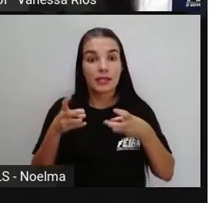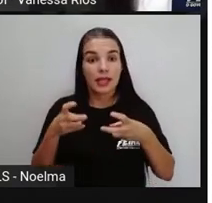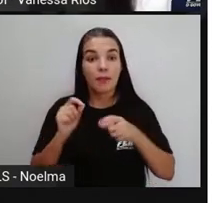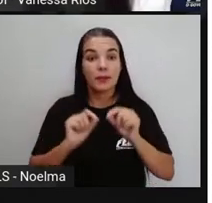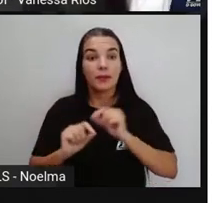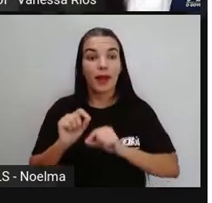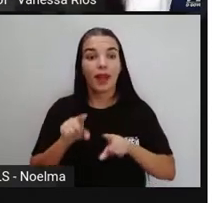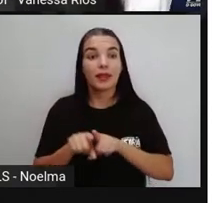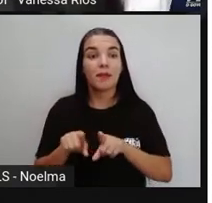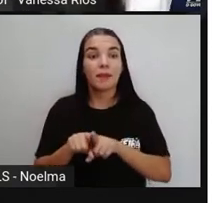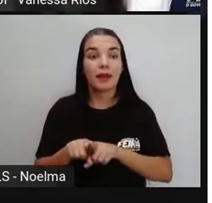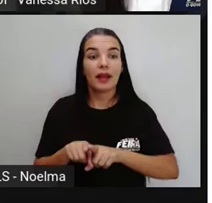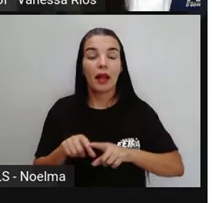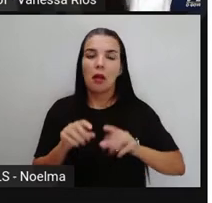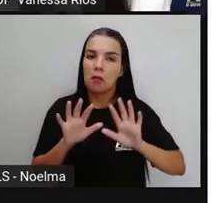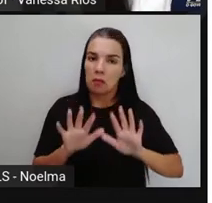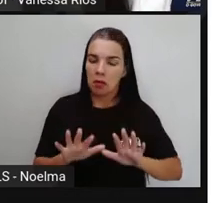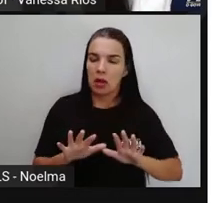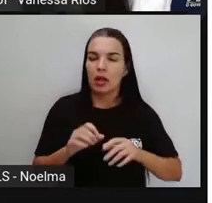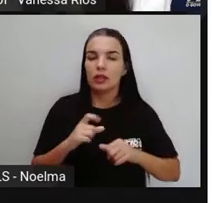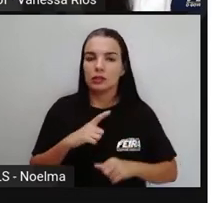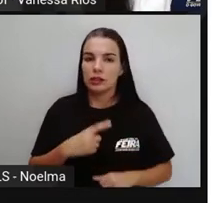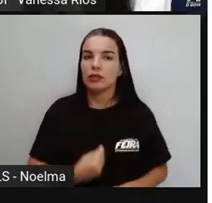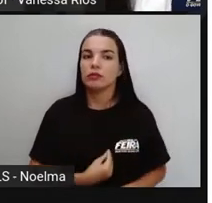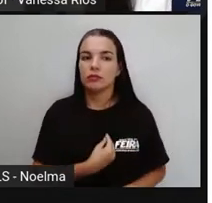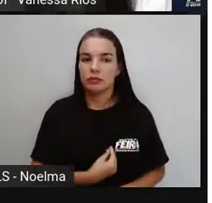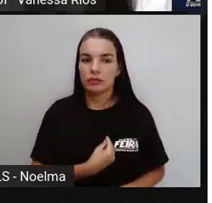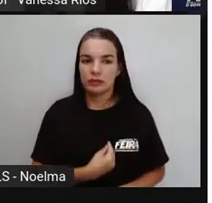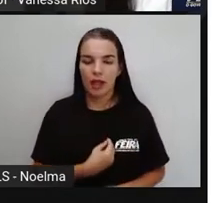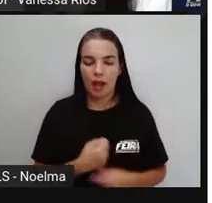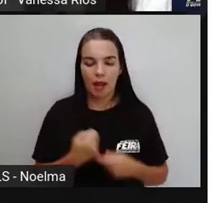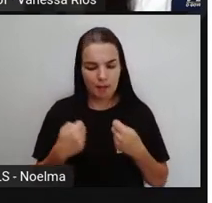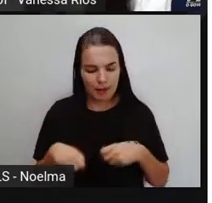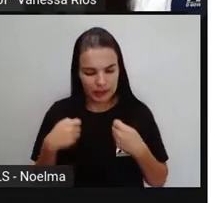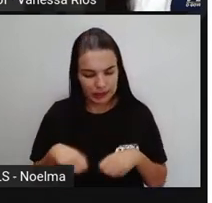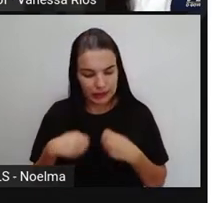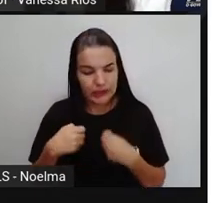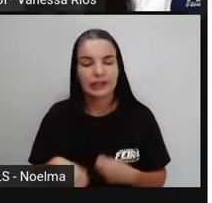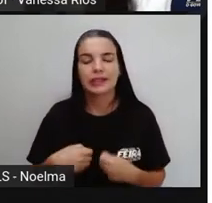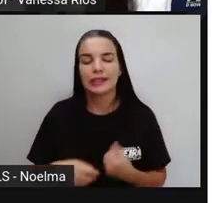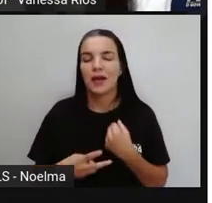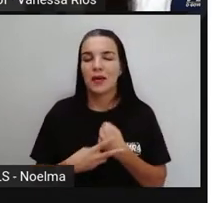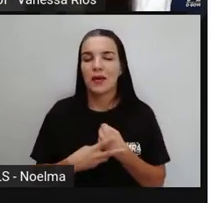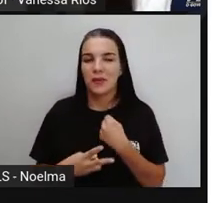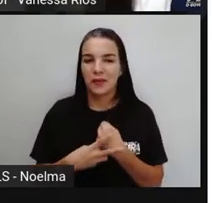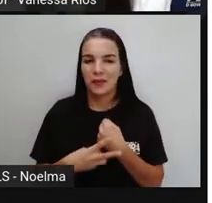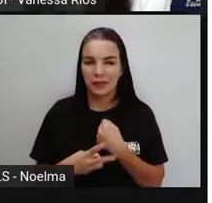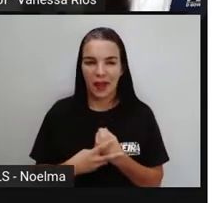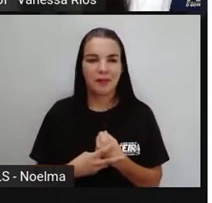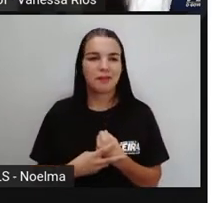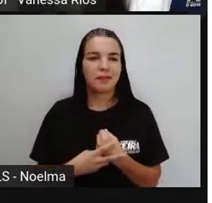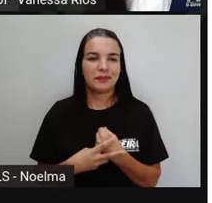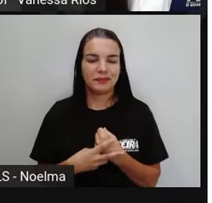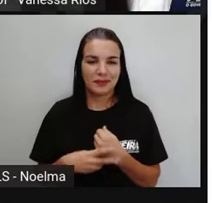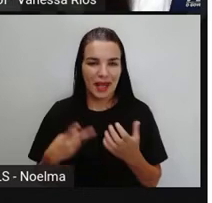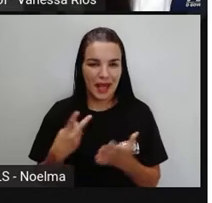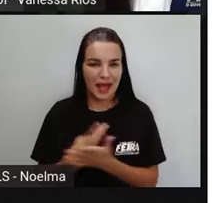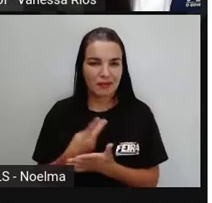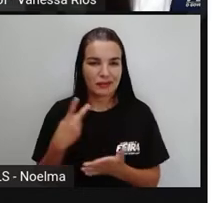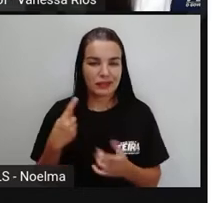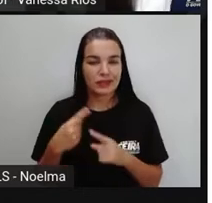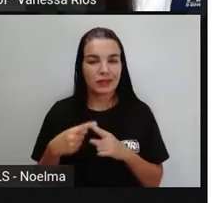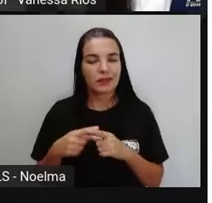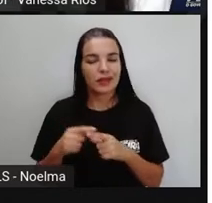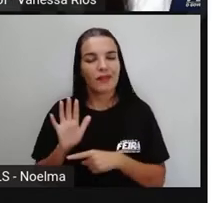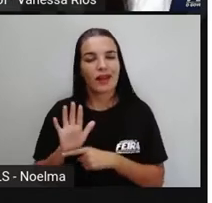verbos até podem não aparecer. Mas existem aí necessidade de que os verbos apareçam dentro de um contexto geral, né? Porque